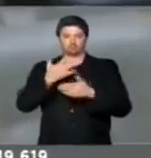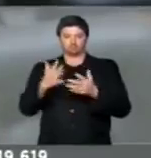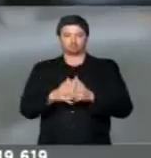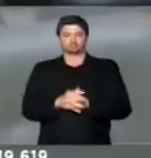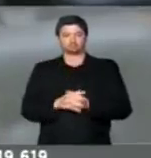minuto Também Ministério Educação Ministério da